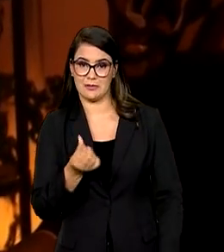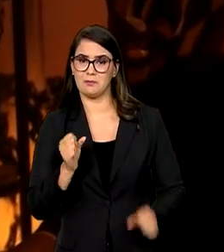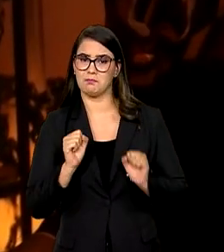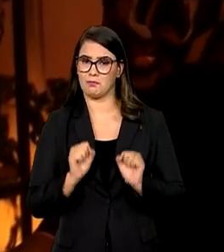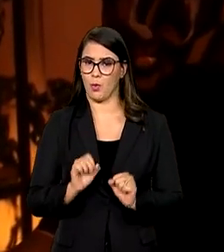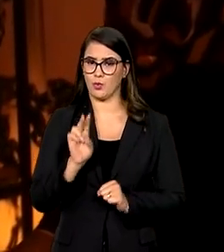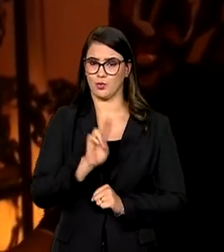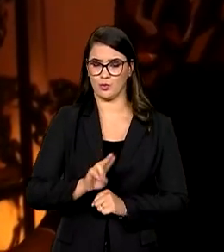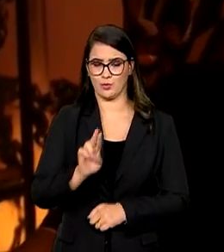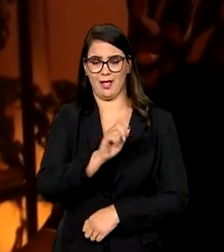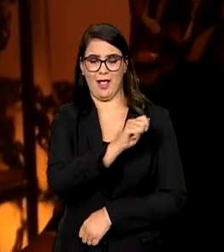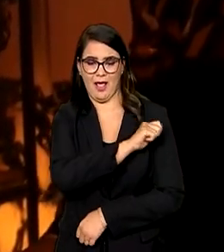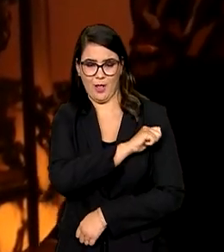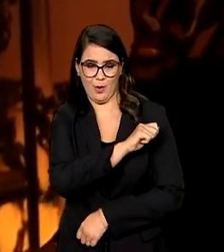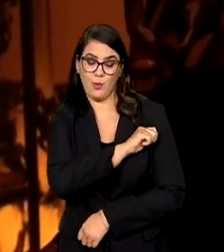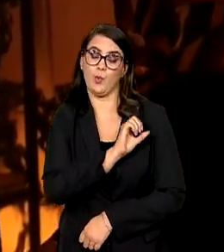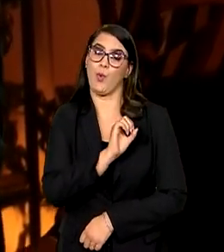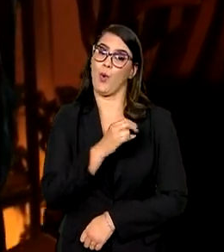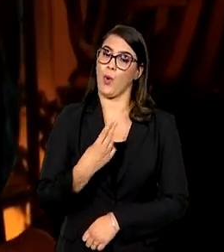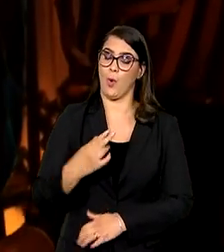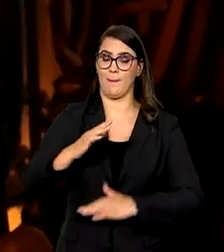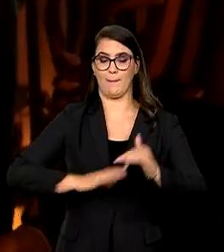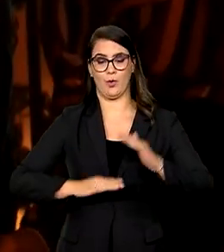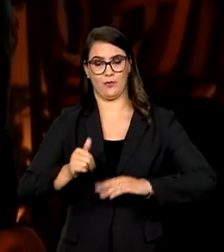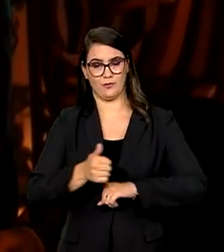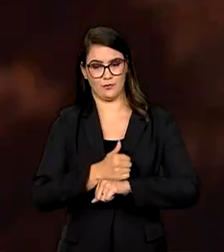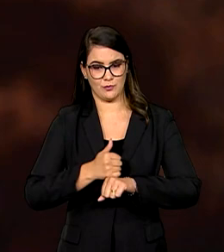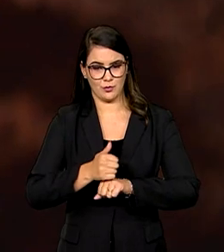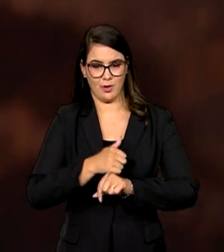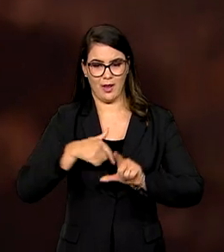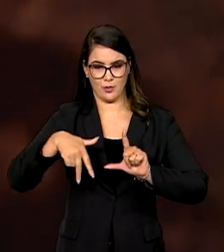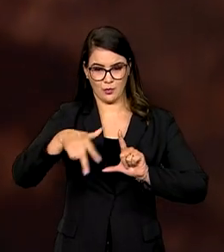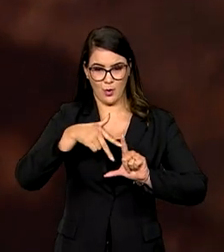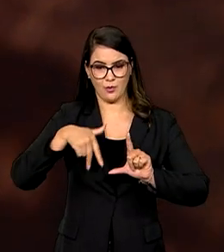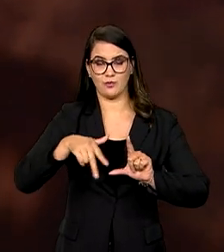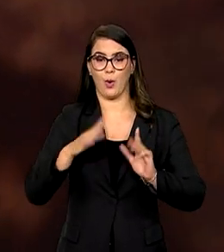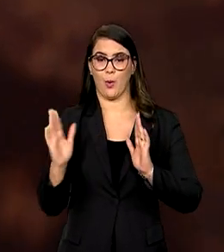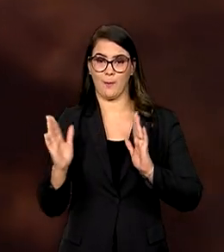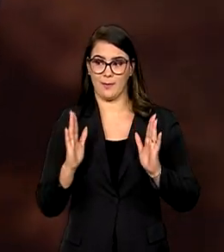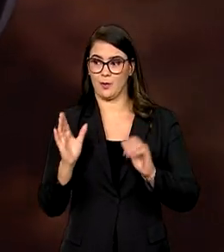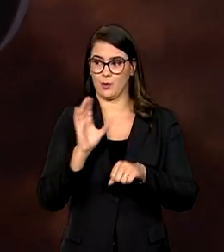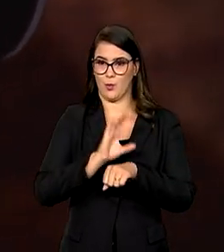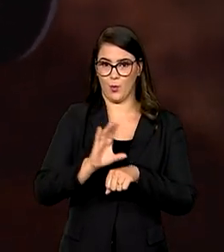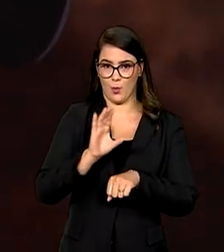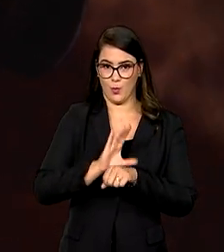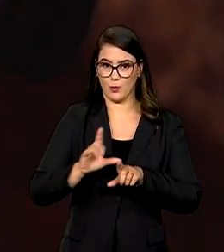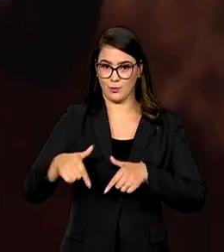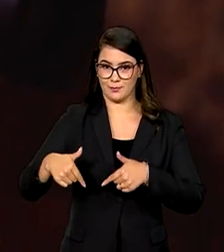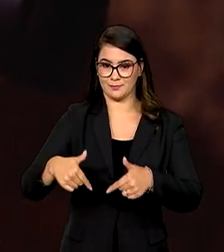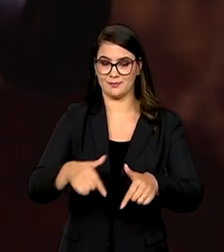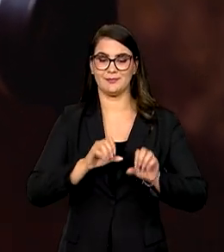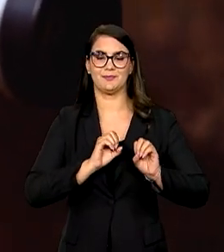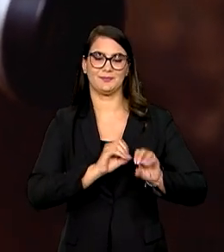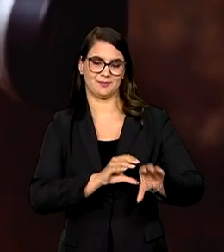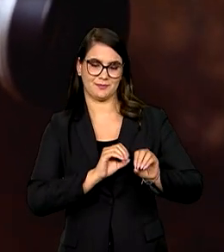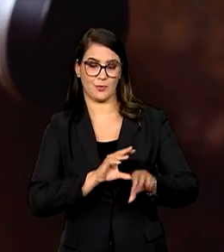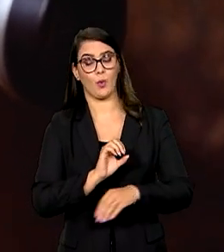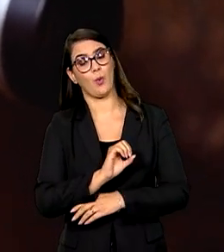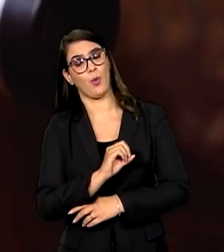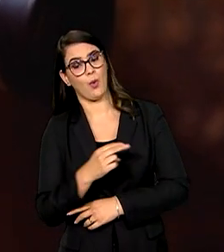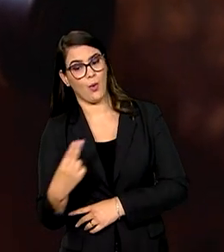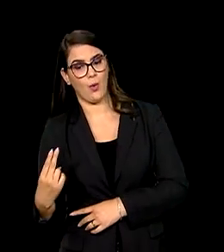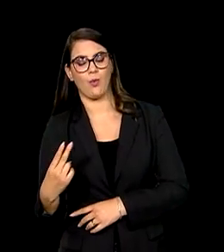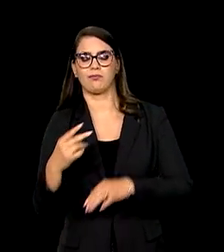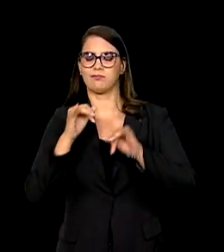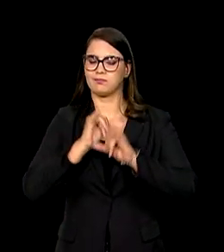ser usados por estudantes ou profissionais do audiovisual durante cursos e iniciativas educacionais ou até mesmo